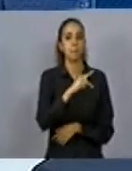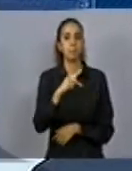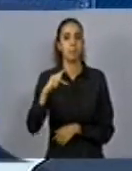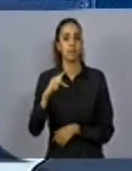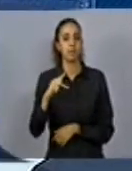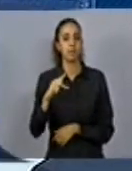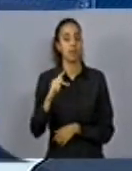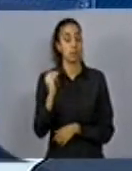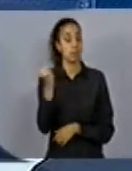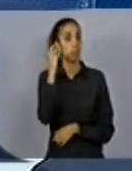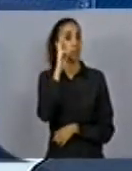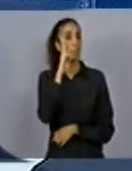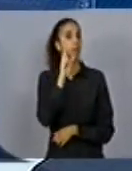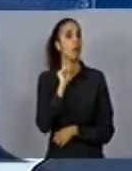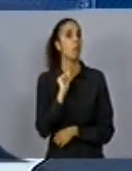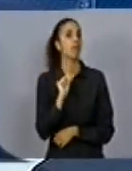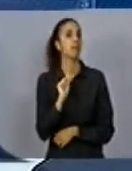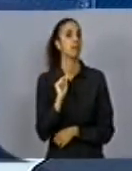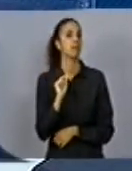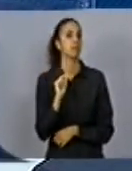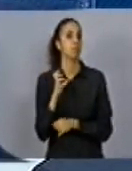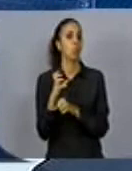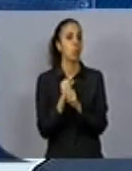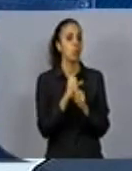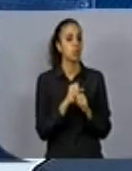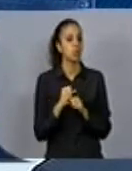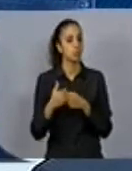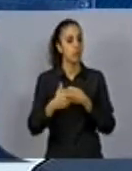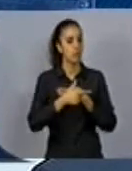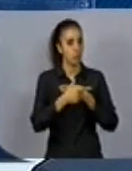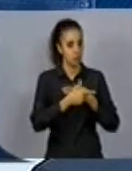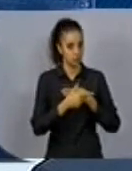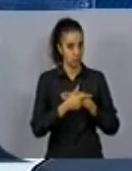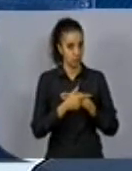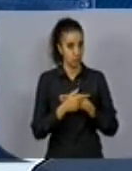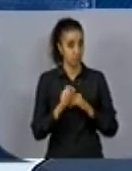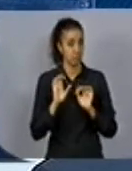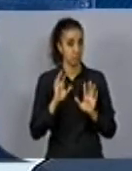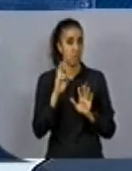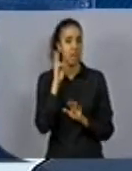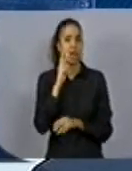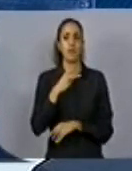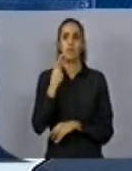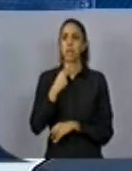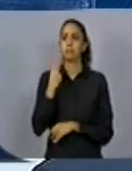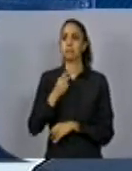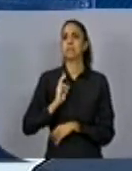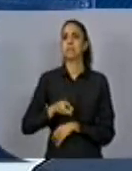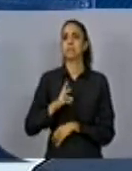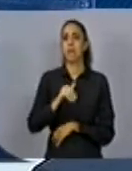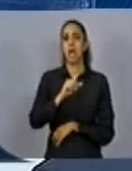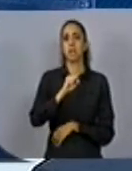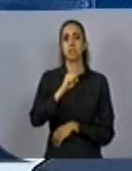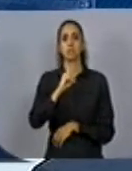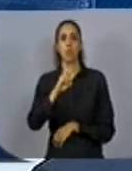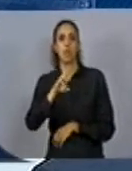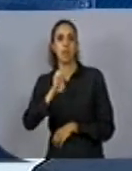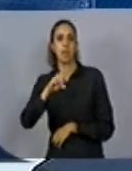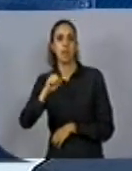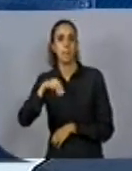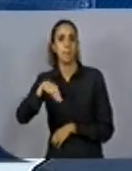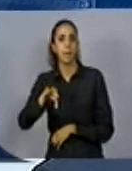é sempre importante lembrar daquele conjunto de funções. Nós estamos ressaltando muito aqui a questão do assoreamento e